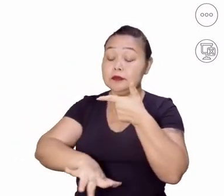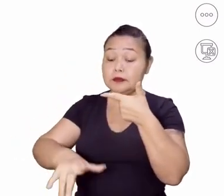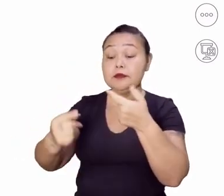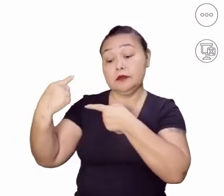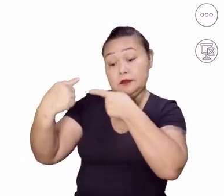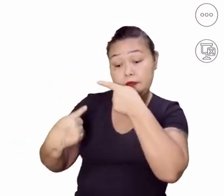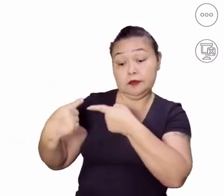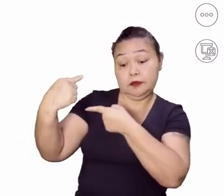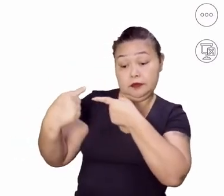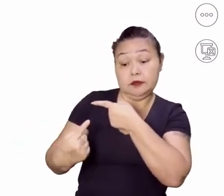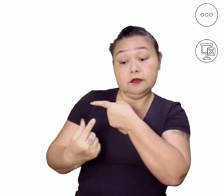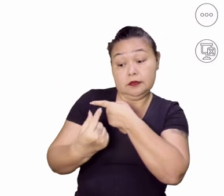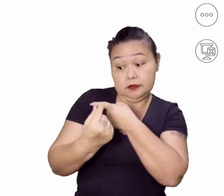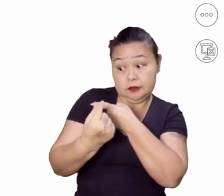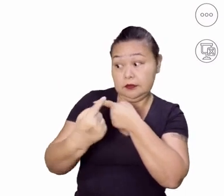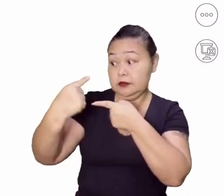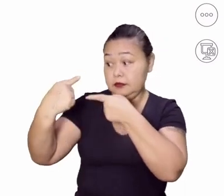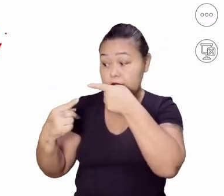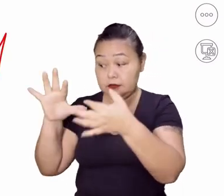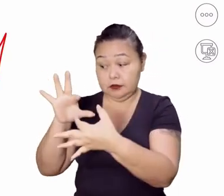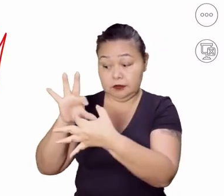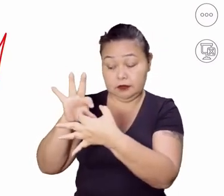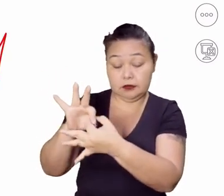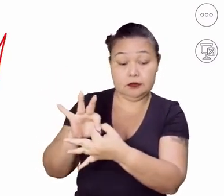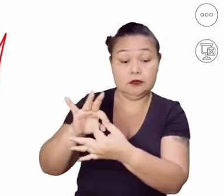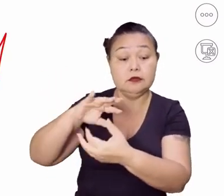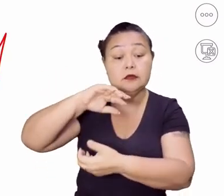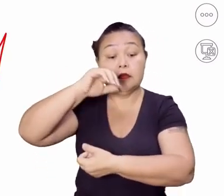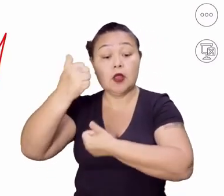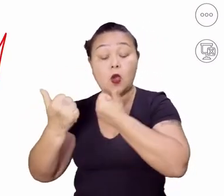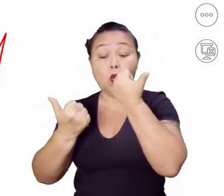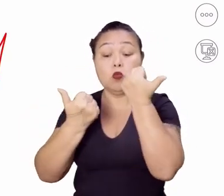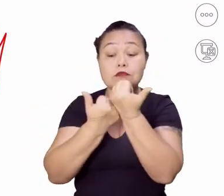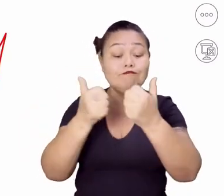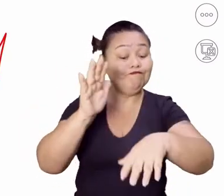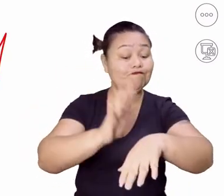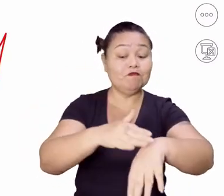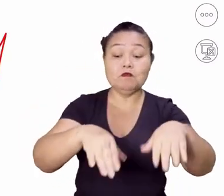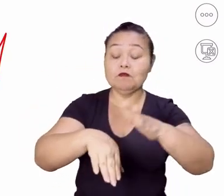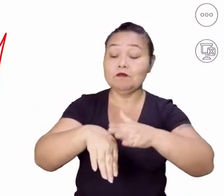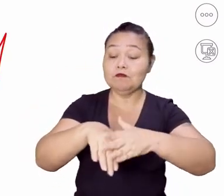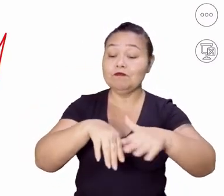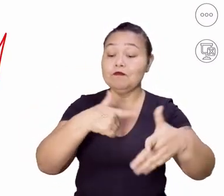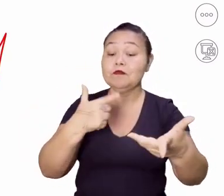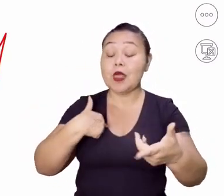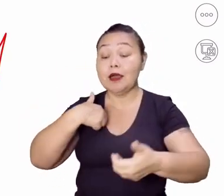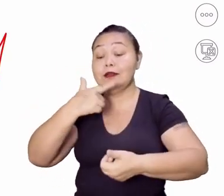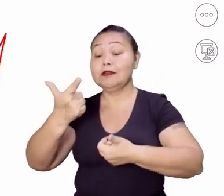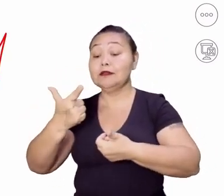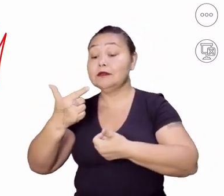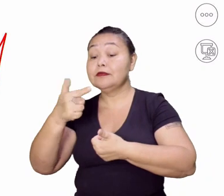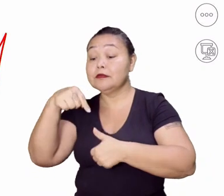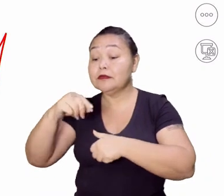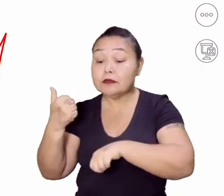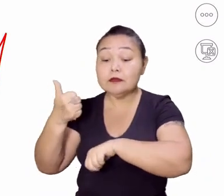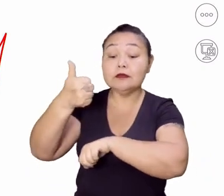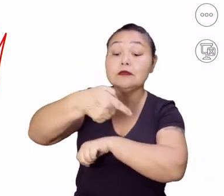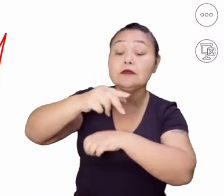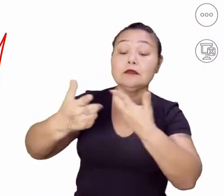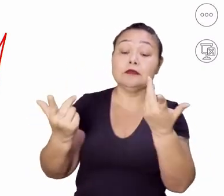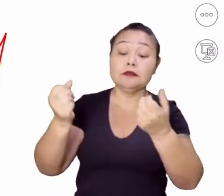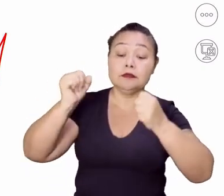políticas, né? A substituição de mão de obra por máquinas. E a burocracia.